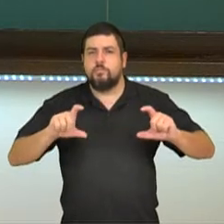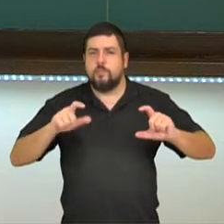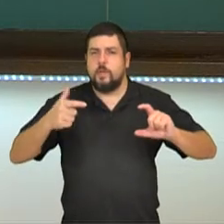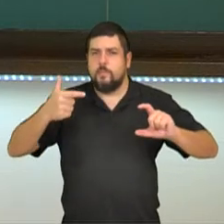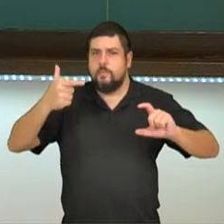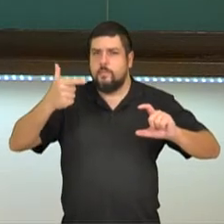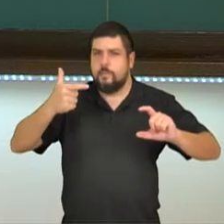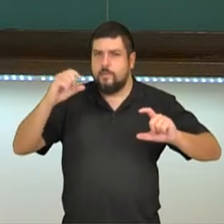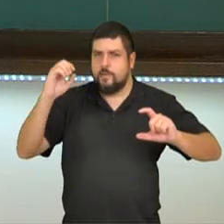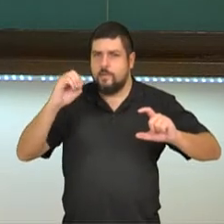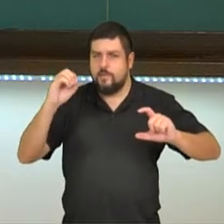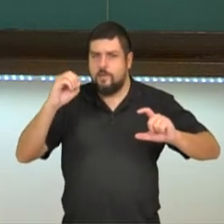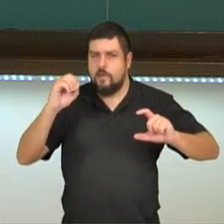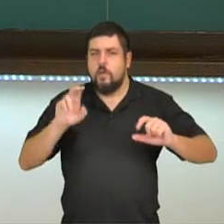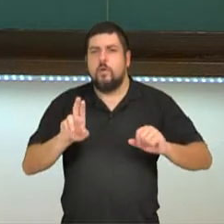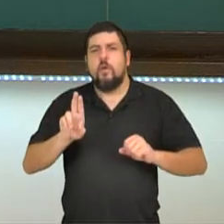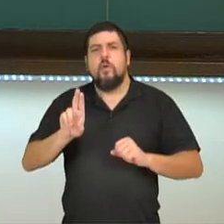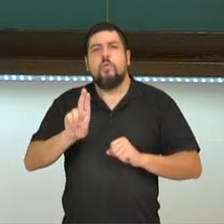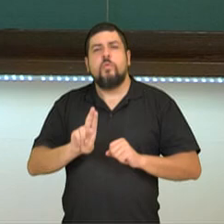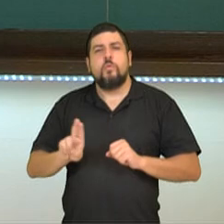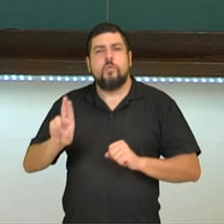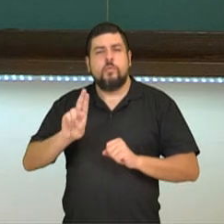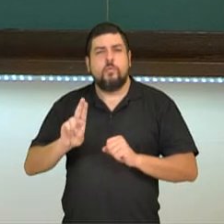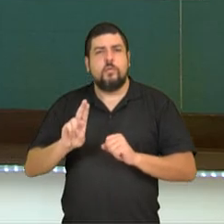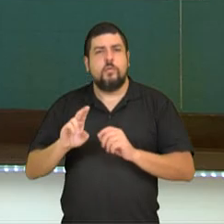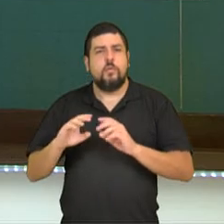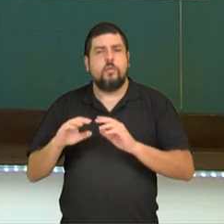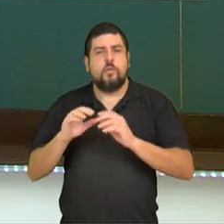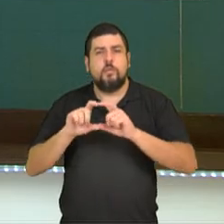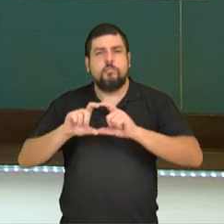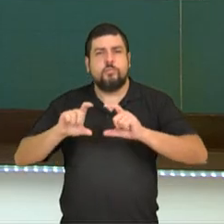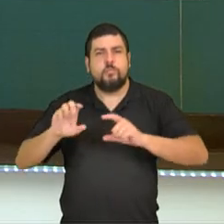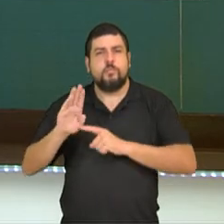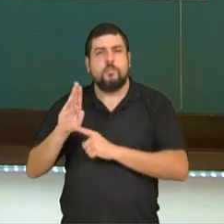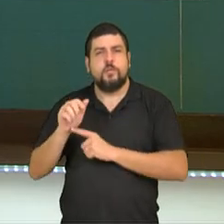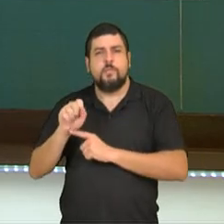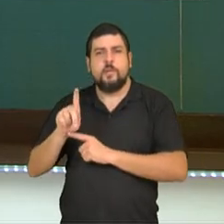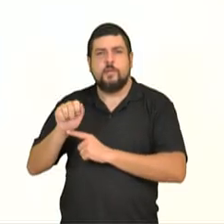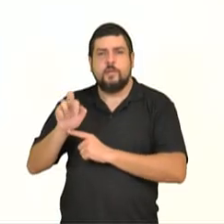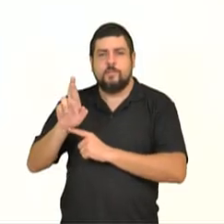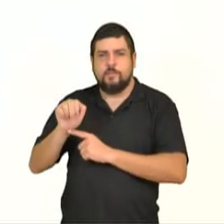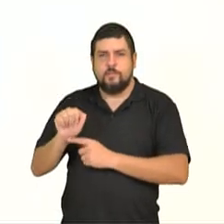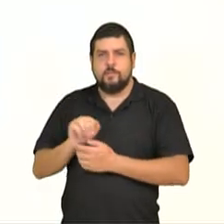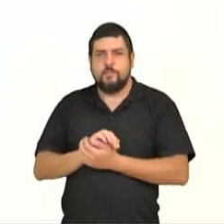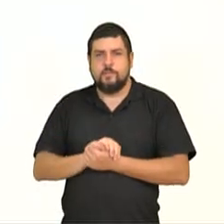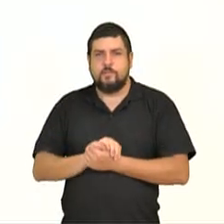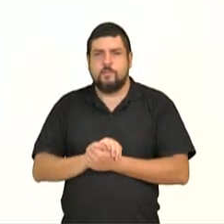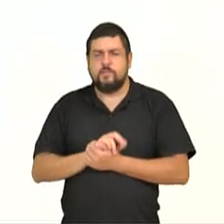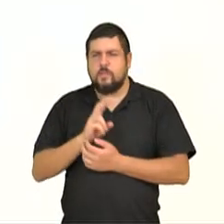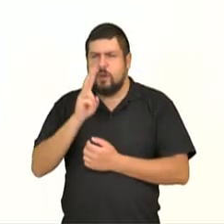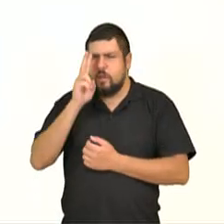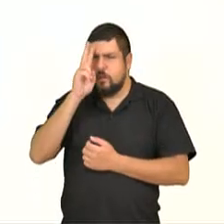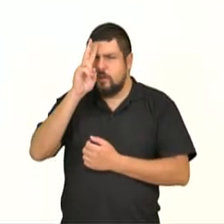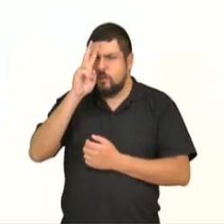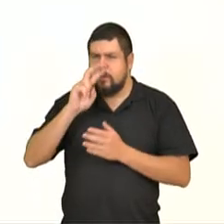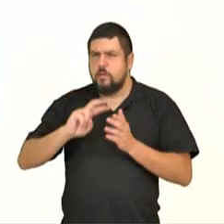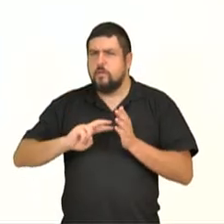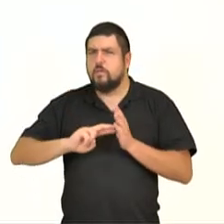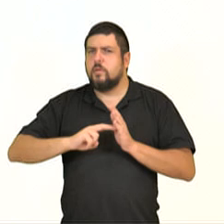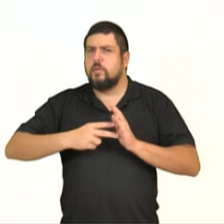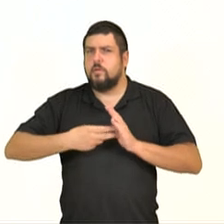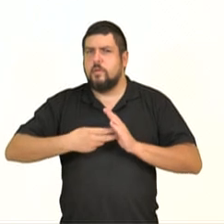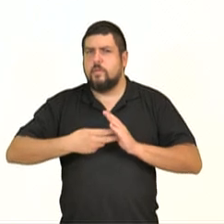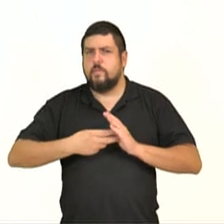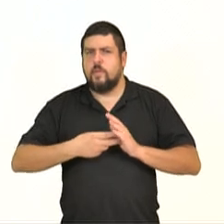Bhaskara. Muito bem, então bora lá comigo, olha só. Você lembra o que significa o zero de uma função?